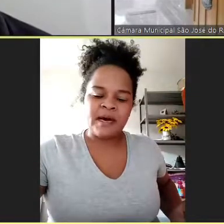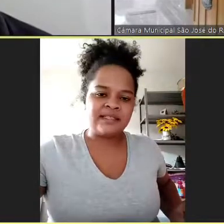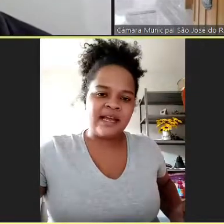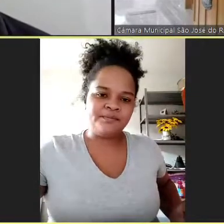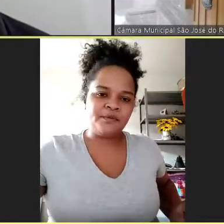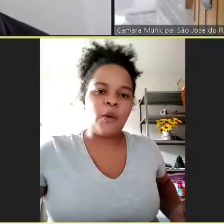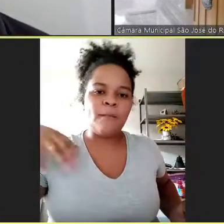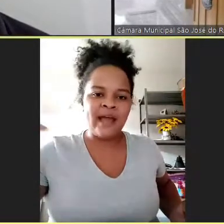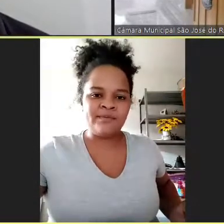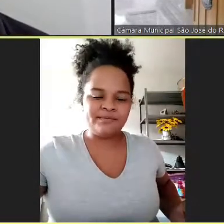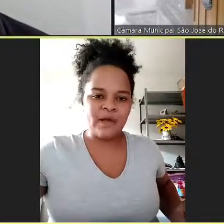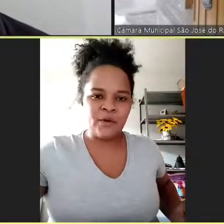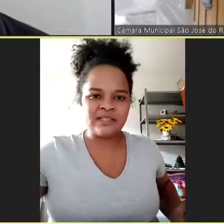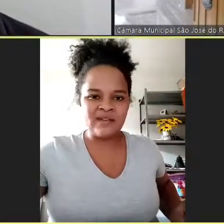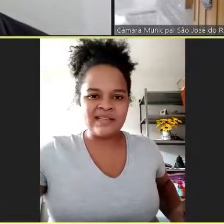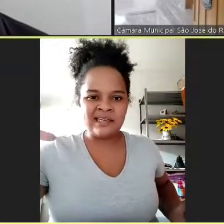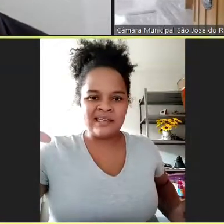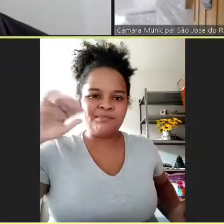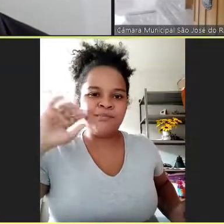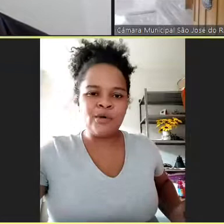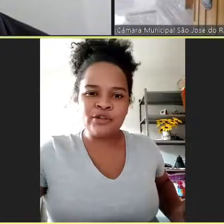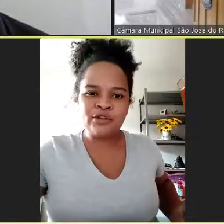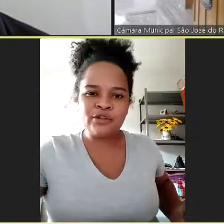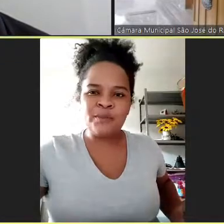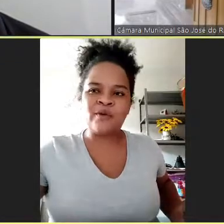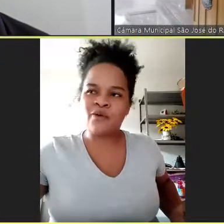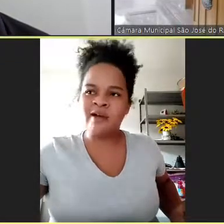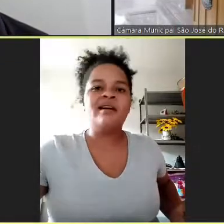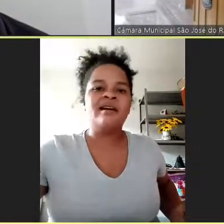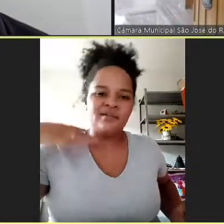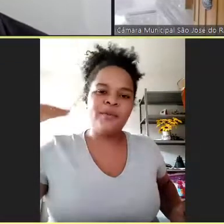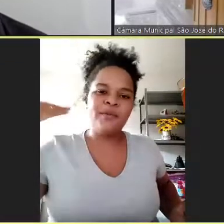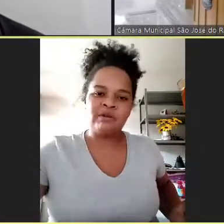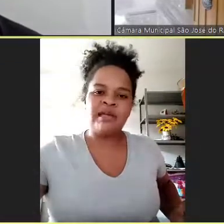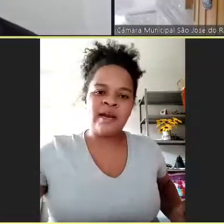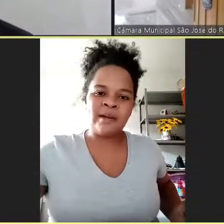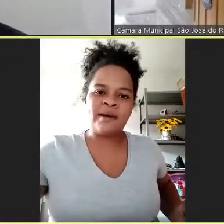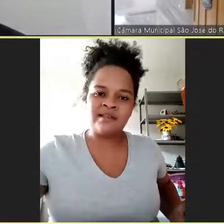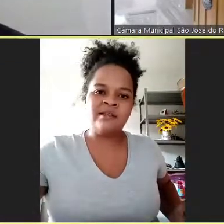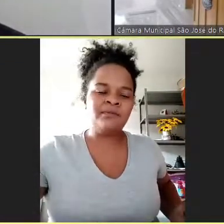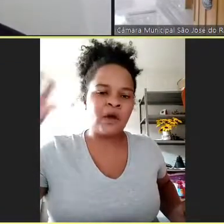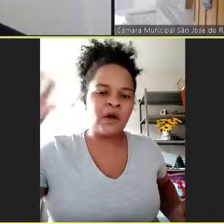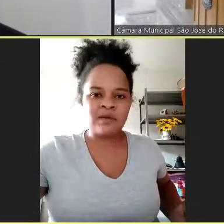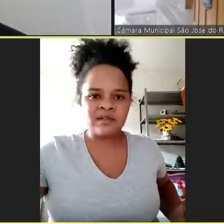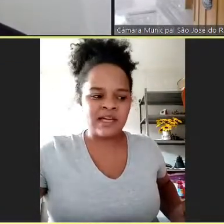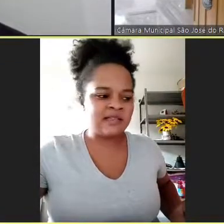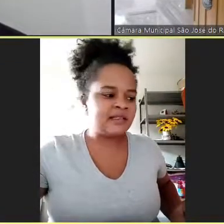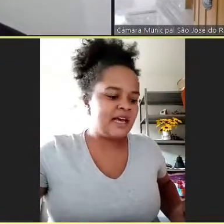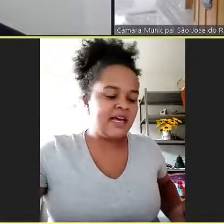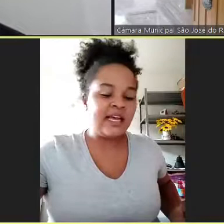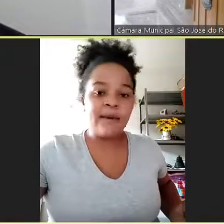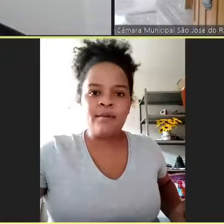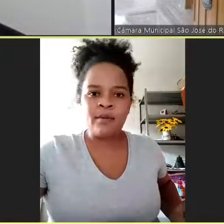Passei, trombei por algumas vezes ali, pondo o rostinho para fora, vi o pessoal da guarda passando algumas vezes,